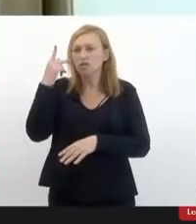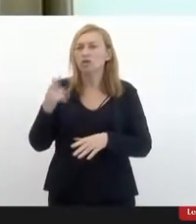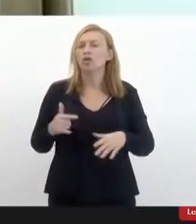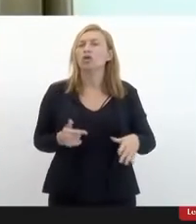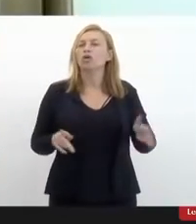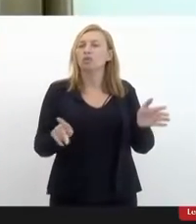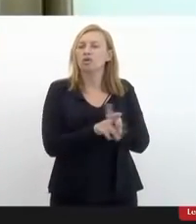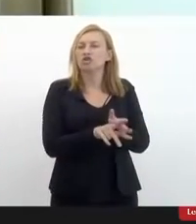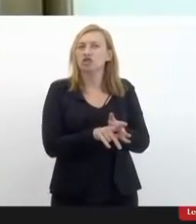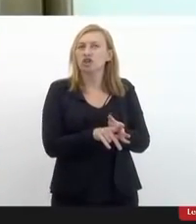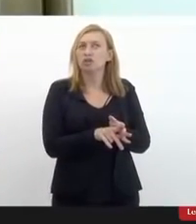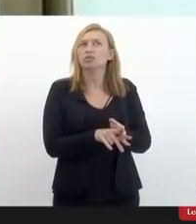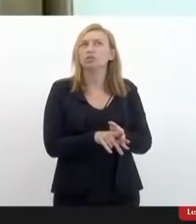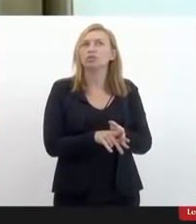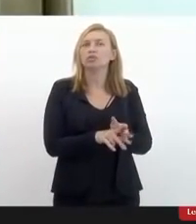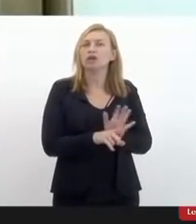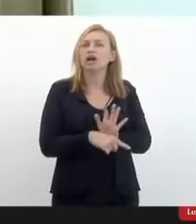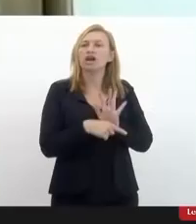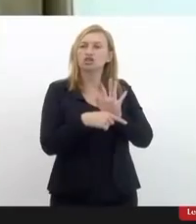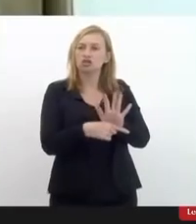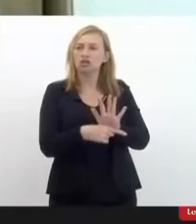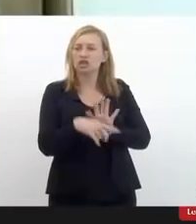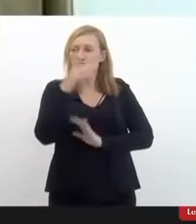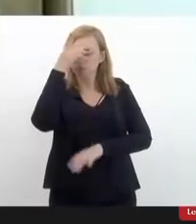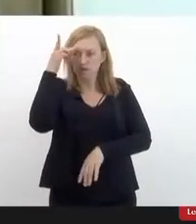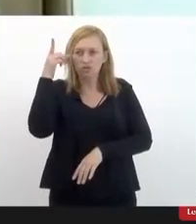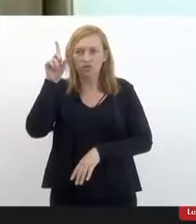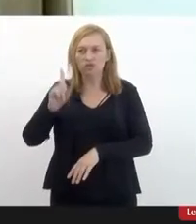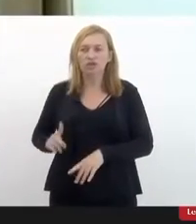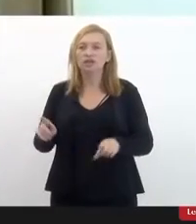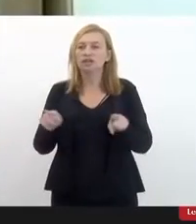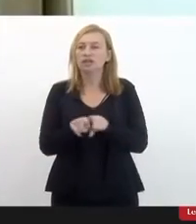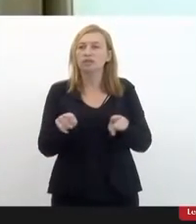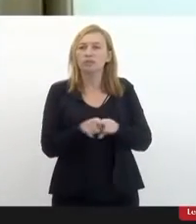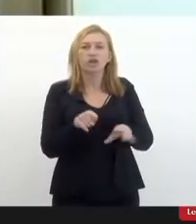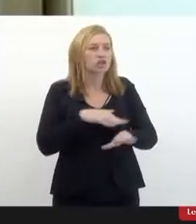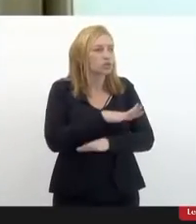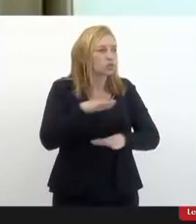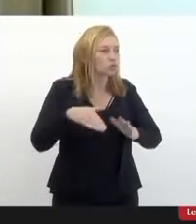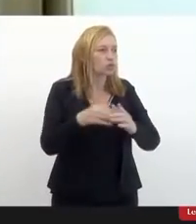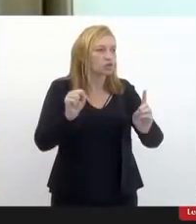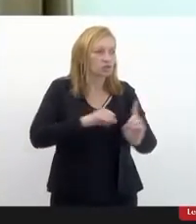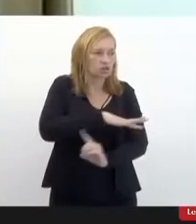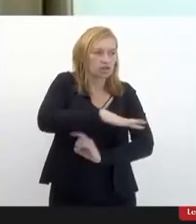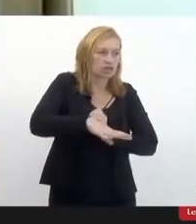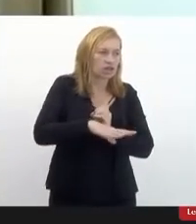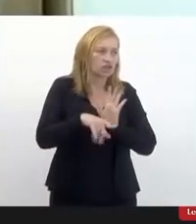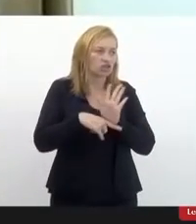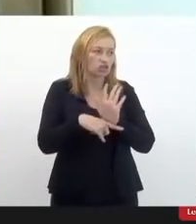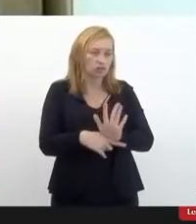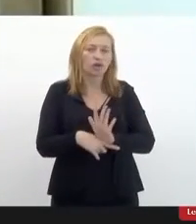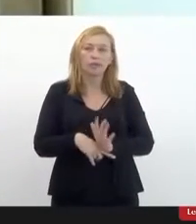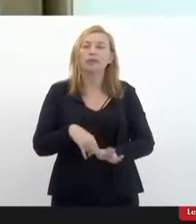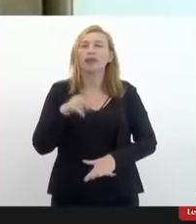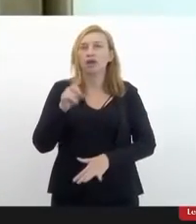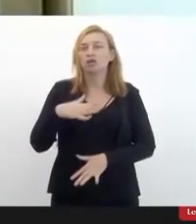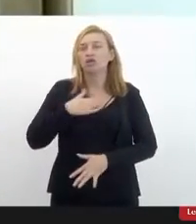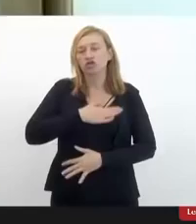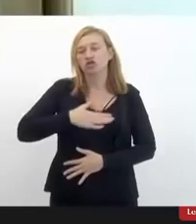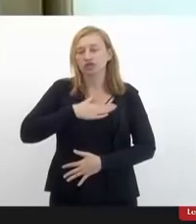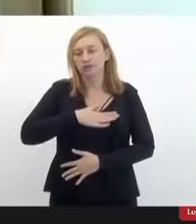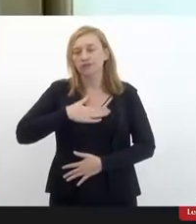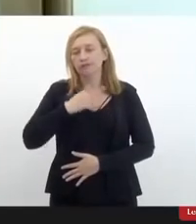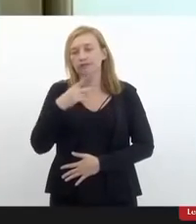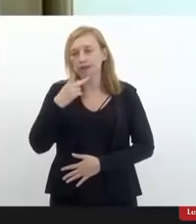além de beneficiar os deficientes, ele acaba beneficiando também toda a sociedade. É isso que eu gostaria